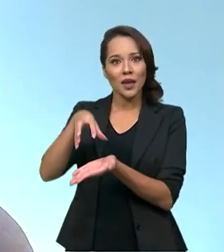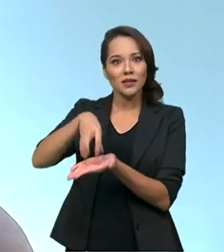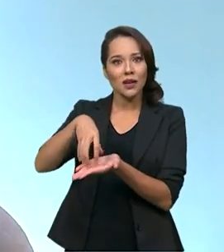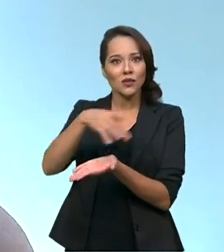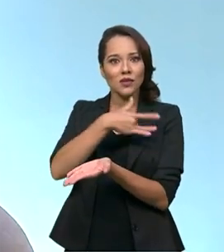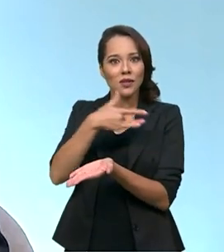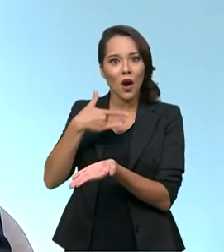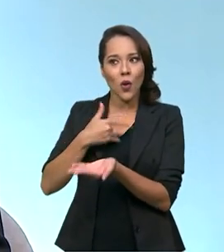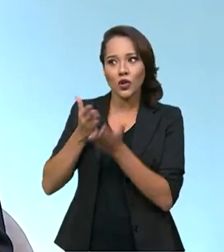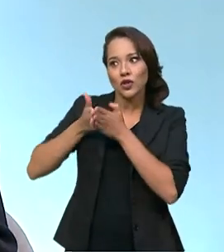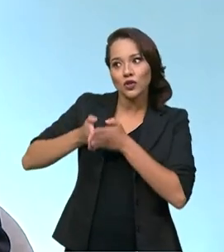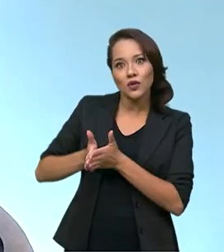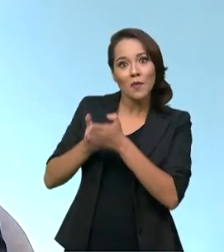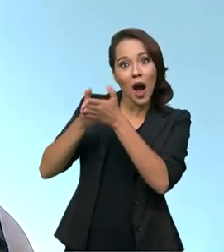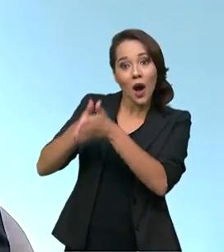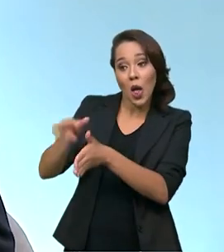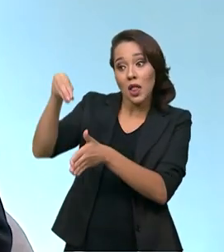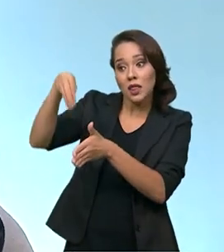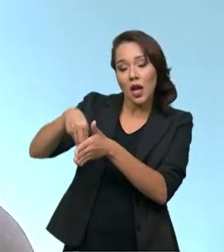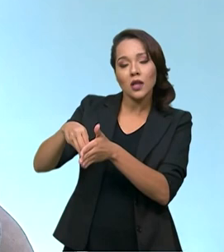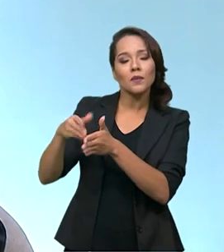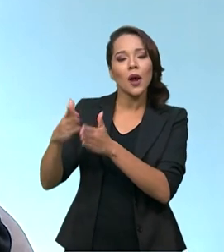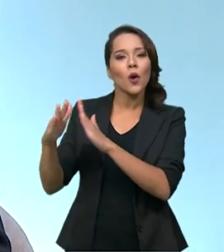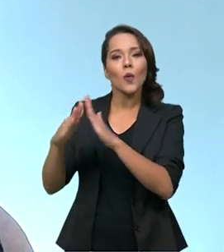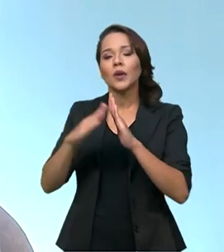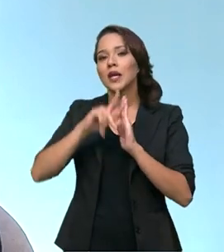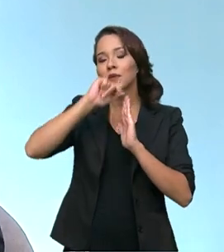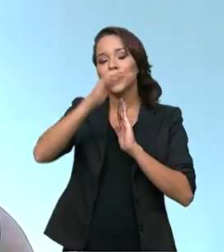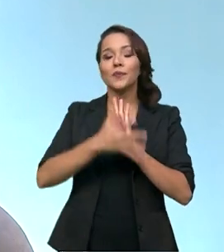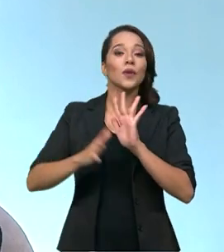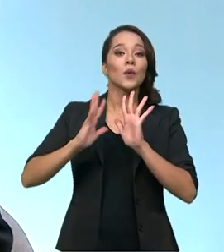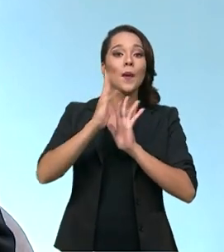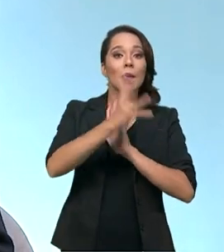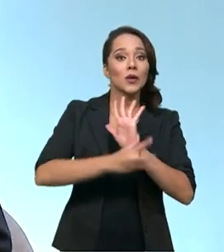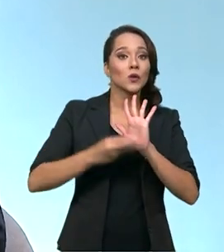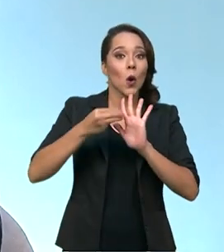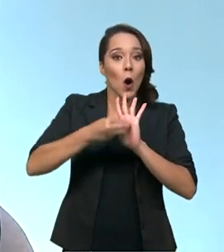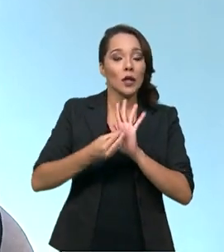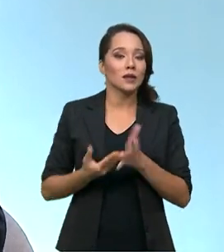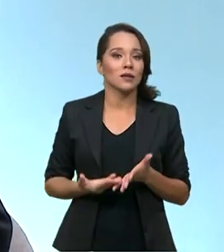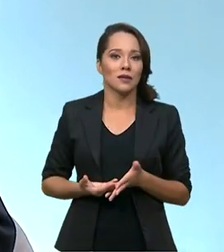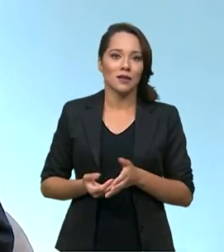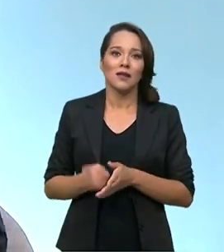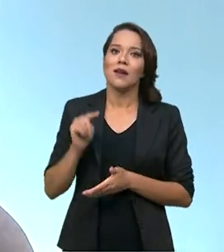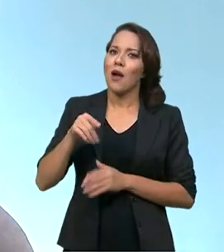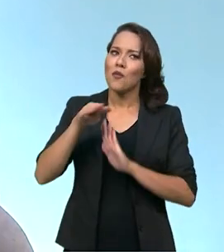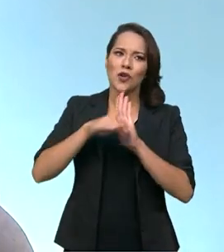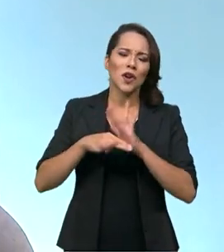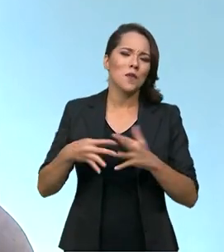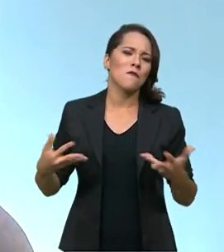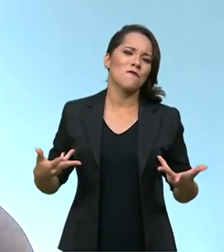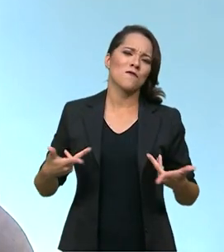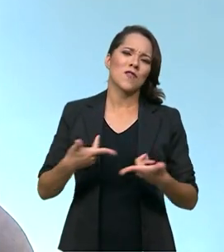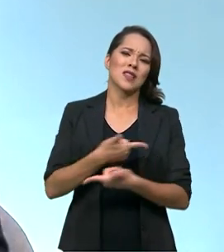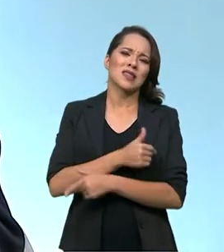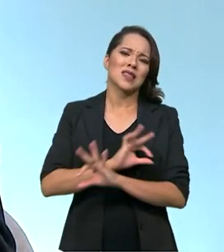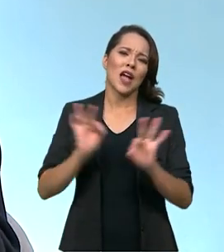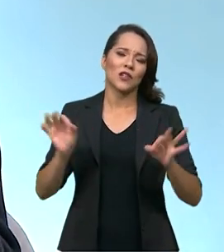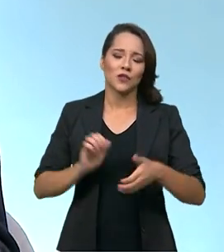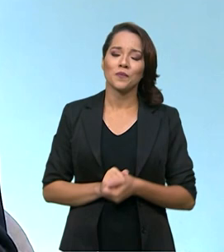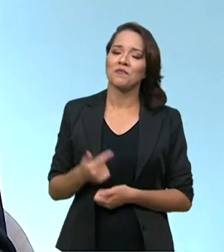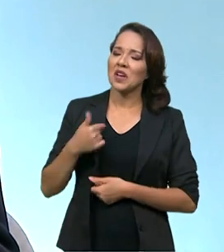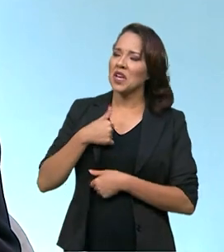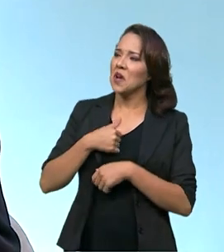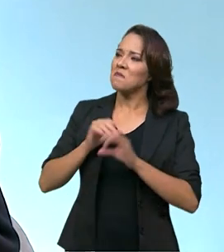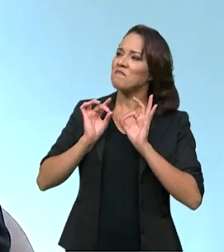atende as comunidades ribeirinha, no Alto Amazonas. Então, isso é um programa fantástico, né? Eu sou